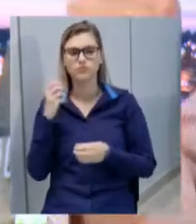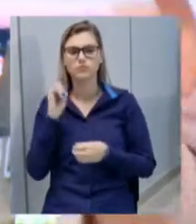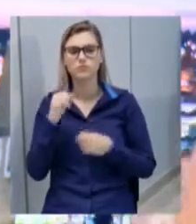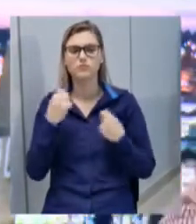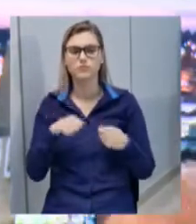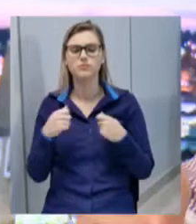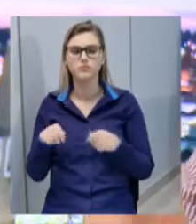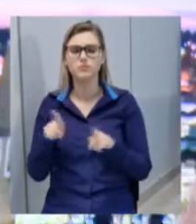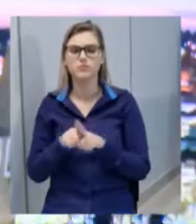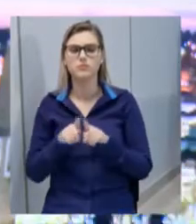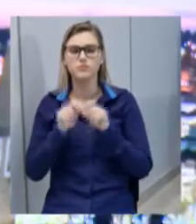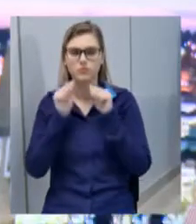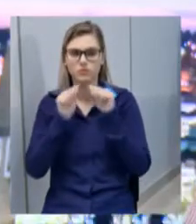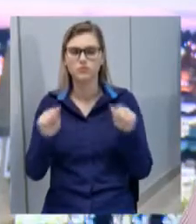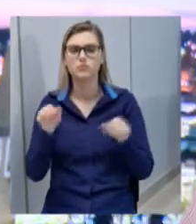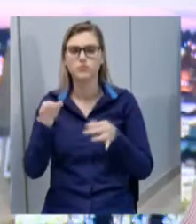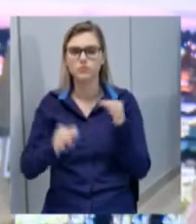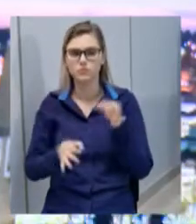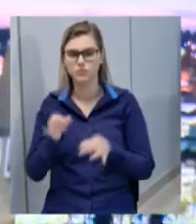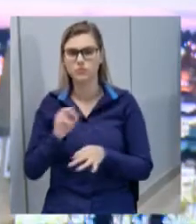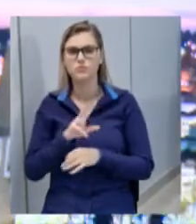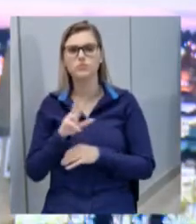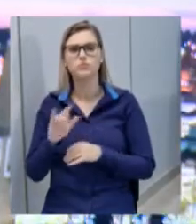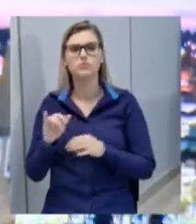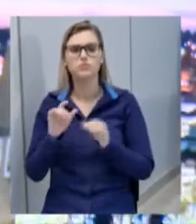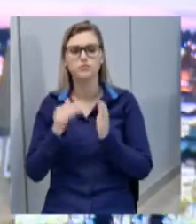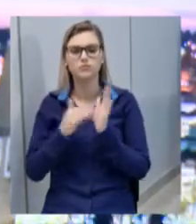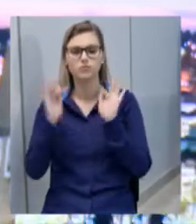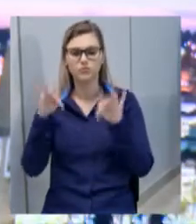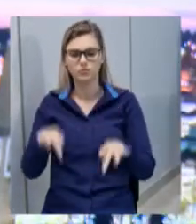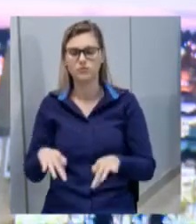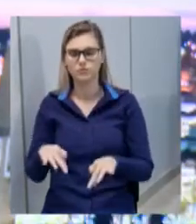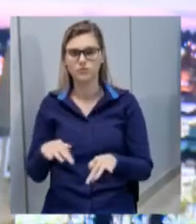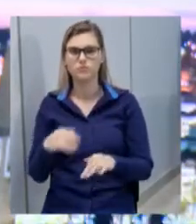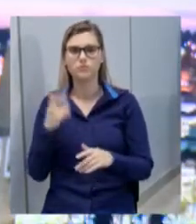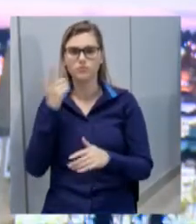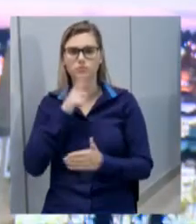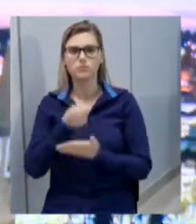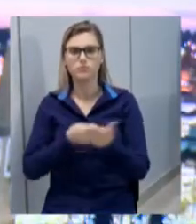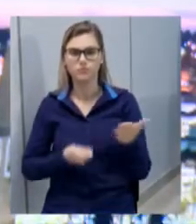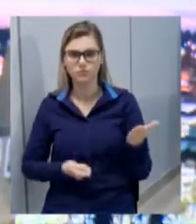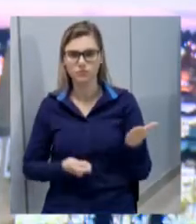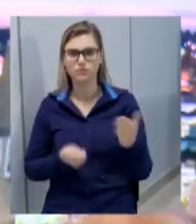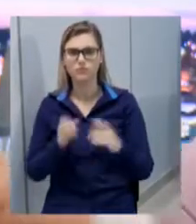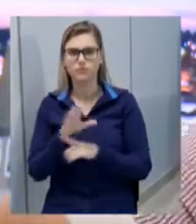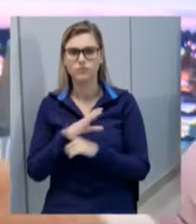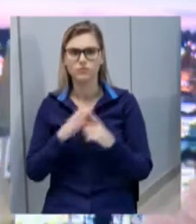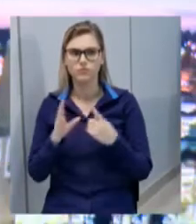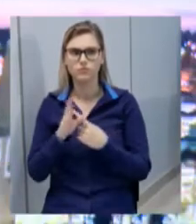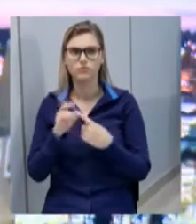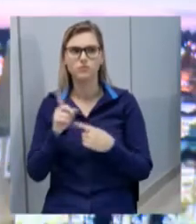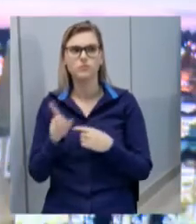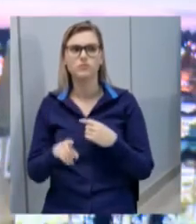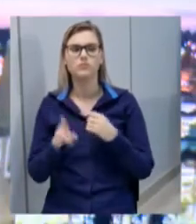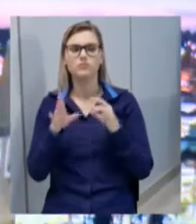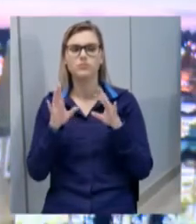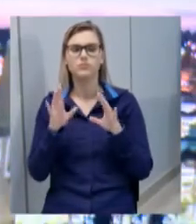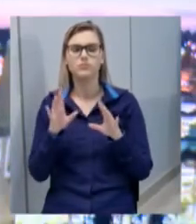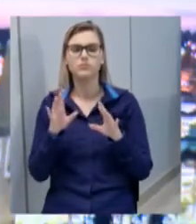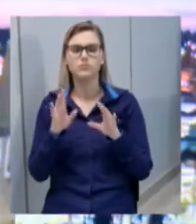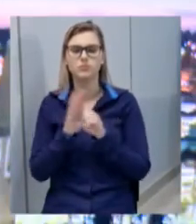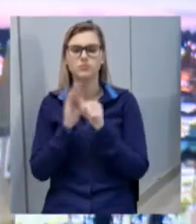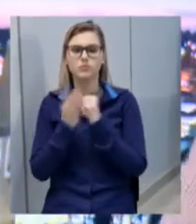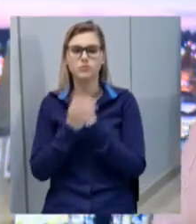assessoria jurídica, vamos até o fim para conseguir efetivar esse pleito da comunidade, não apenas do bairro